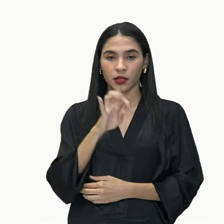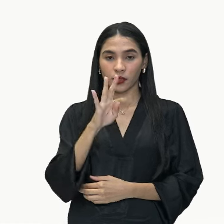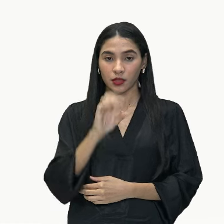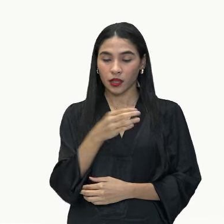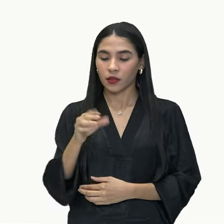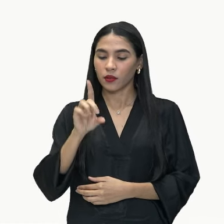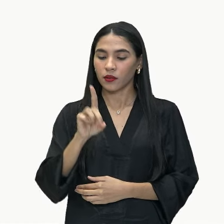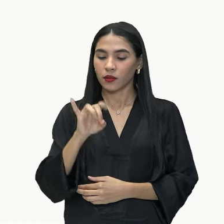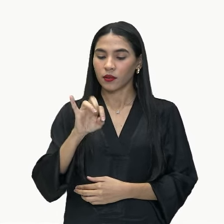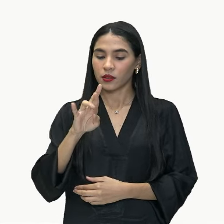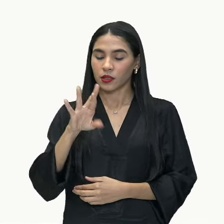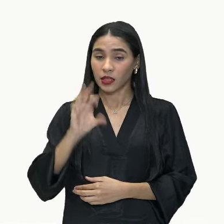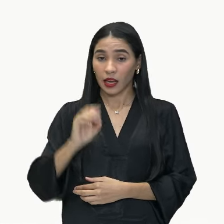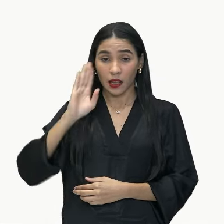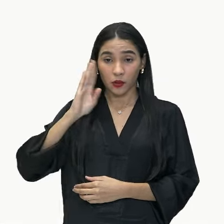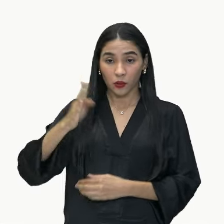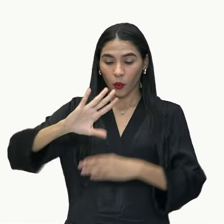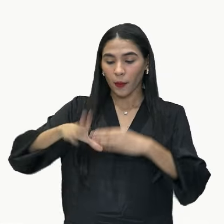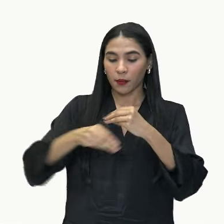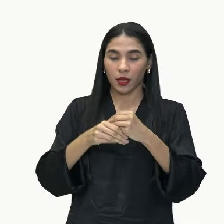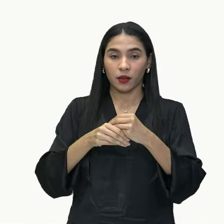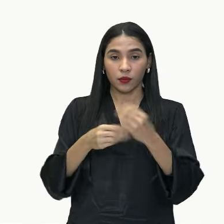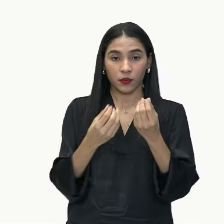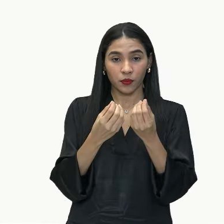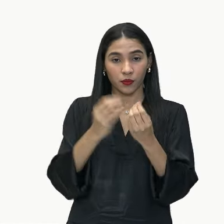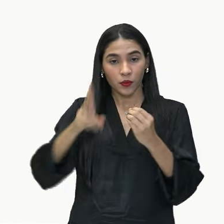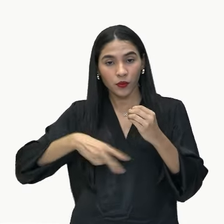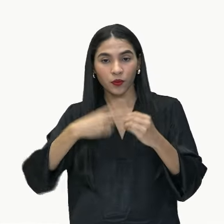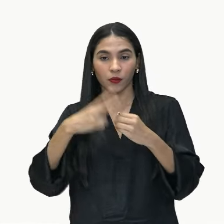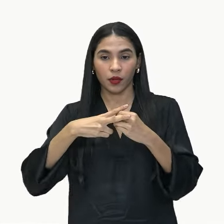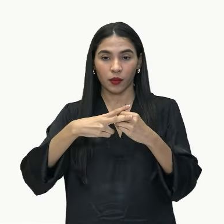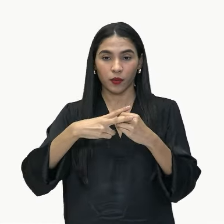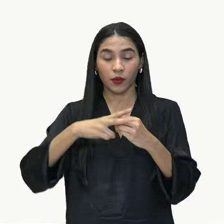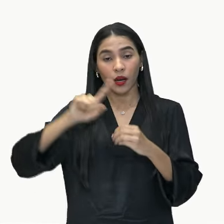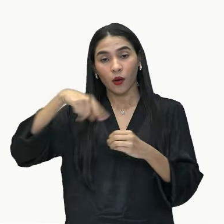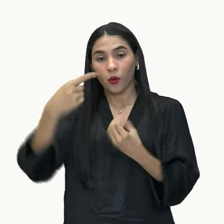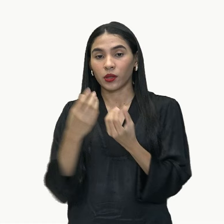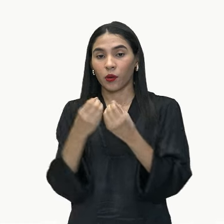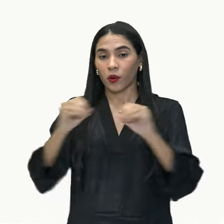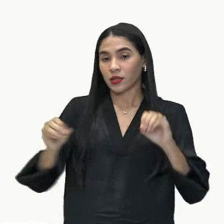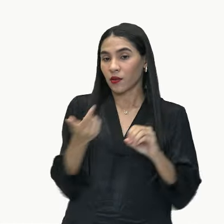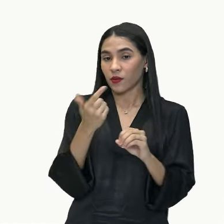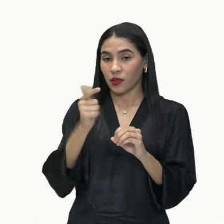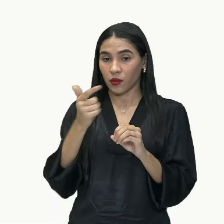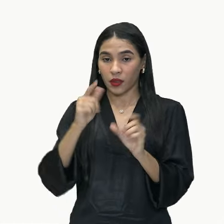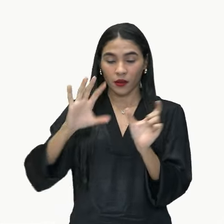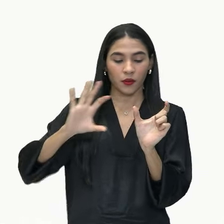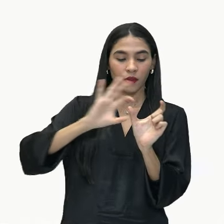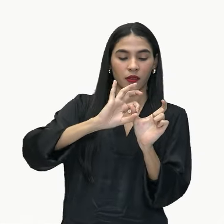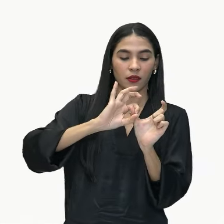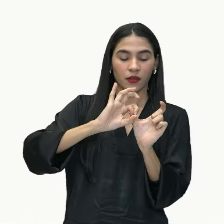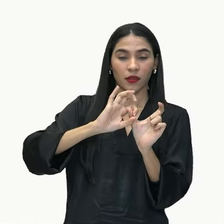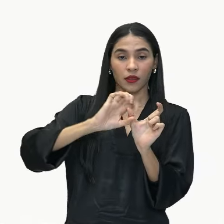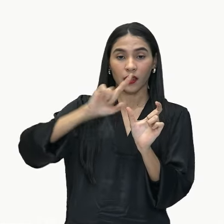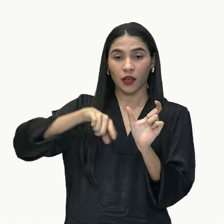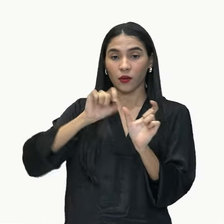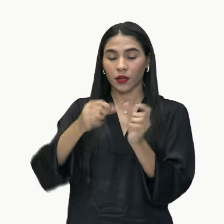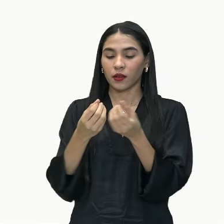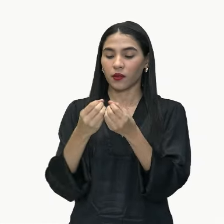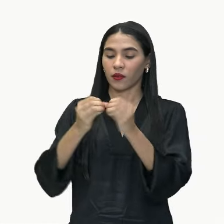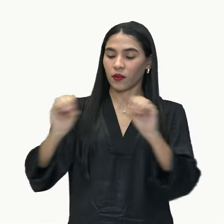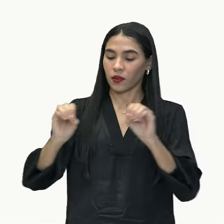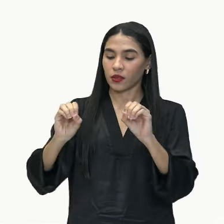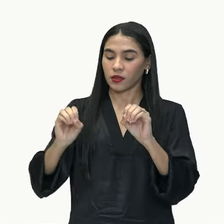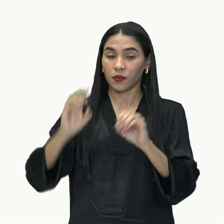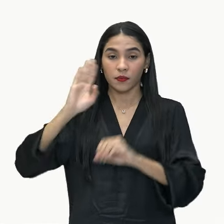complemento do meu verbo. E a outra oração, né? A oração que não tem o conectivo é a minha oração